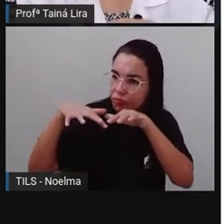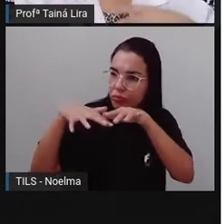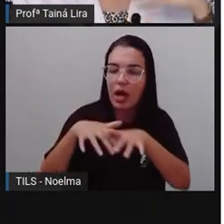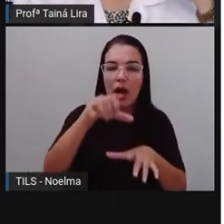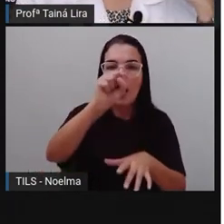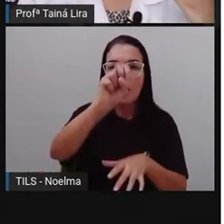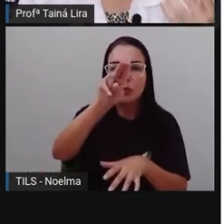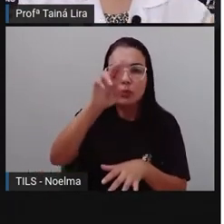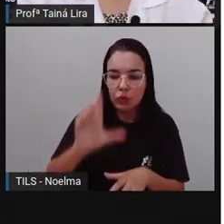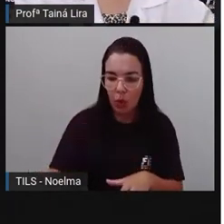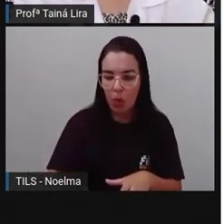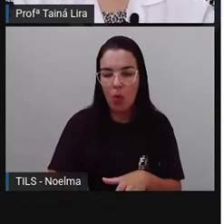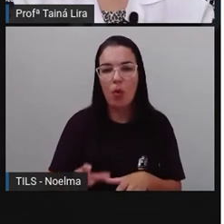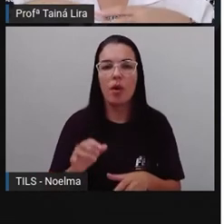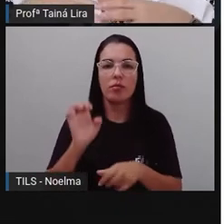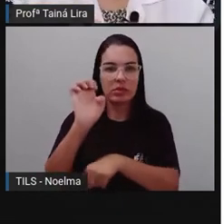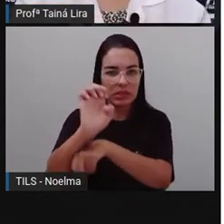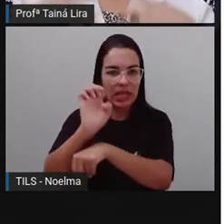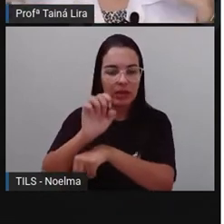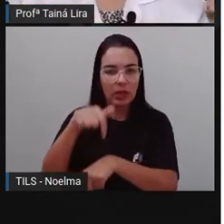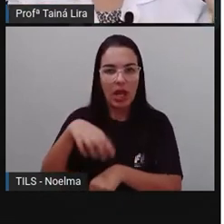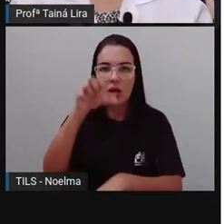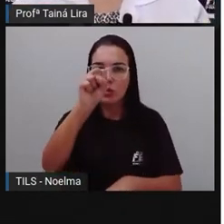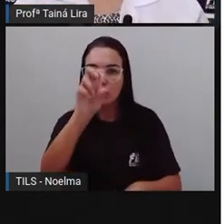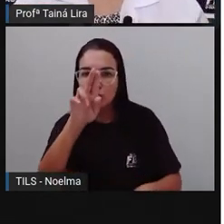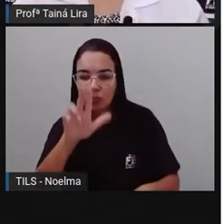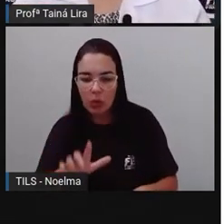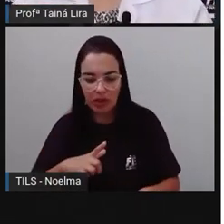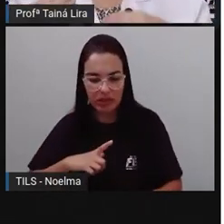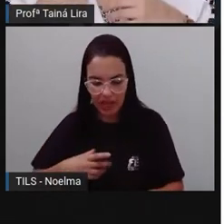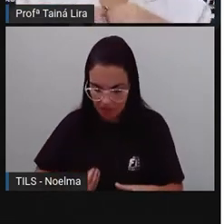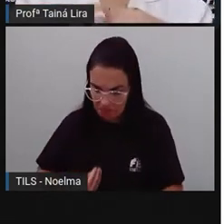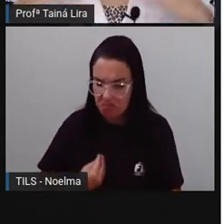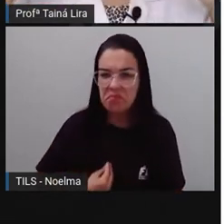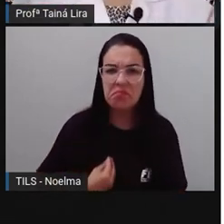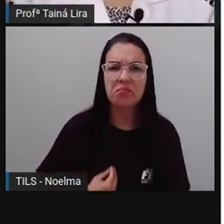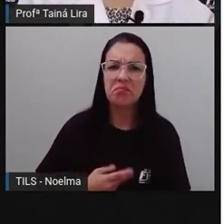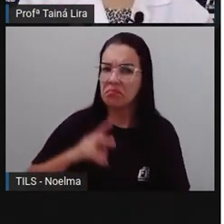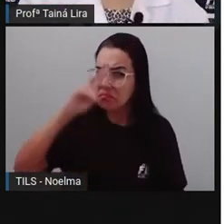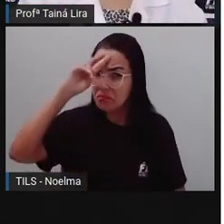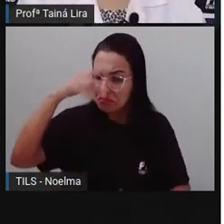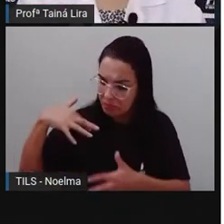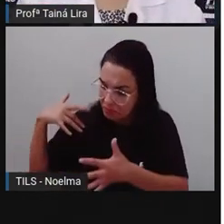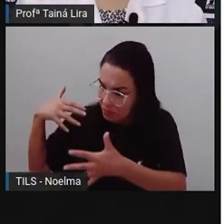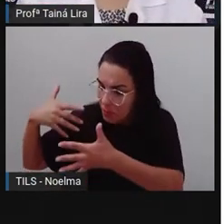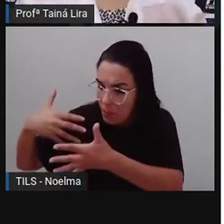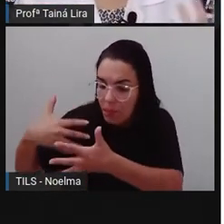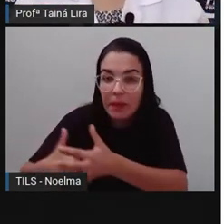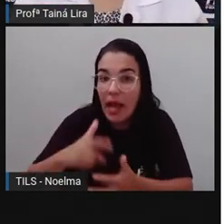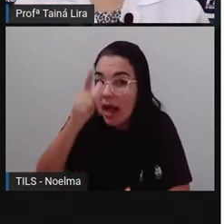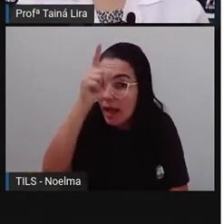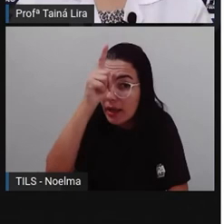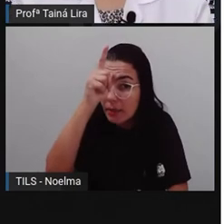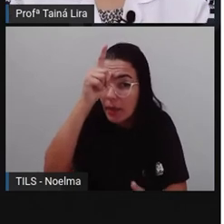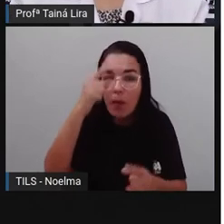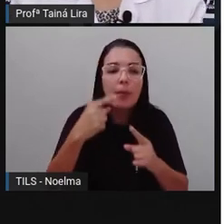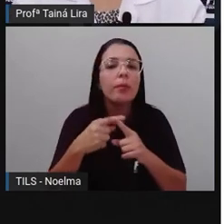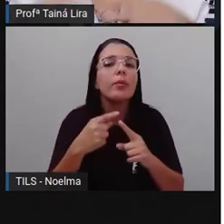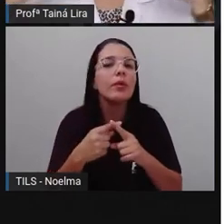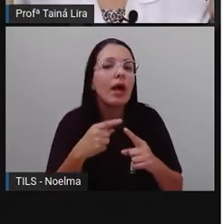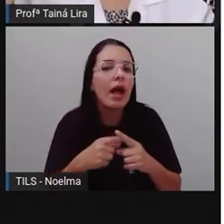Brasil, os estados do sul do Brasil têm uma presença muito forte de descendentes de alemão. por quê? Porque